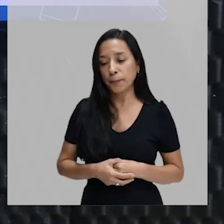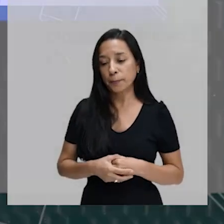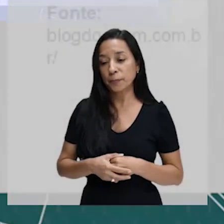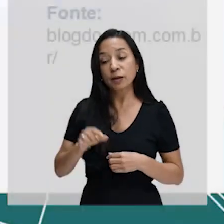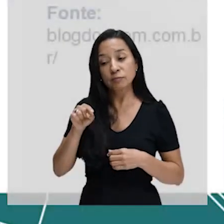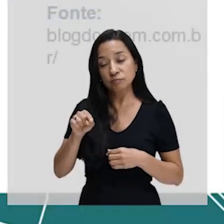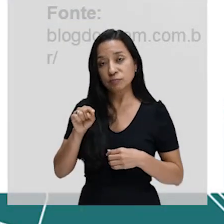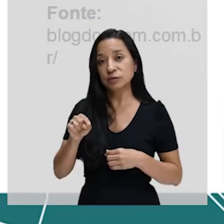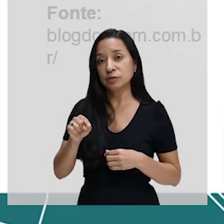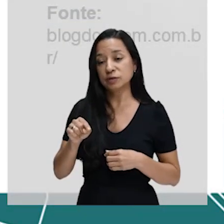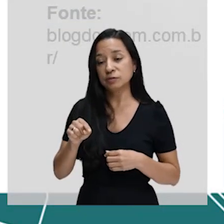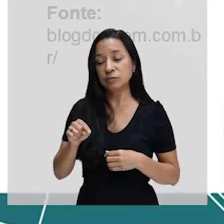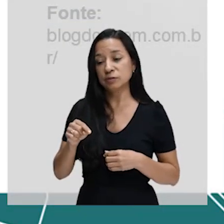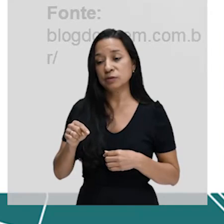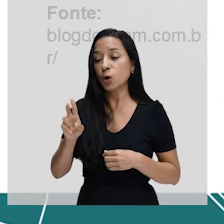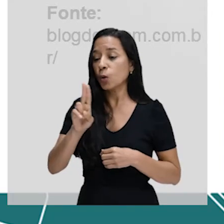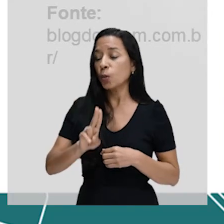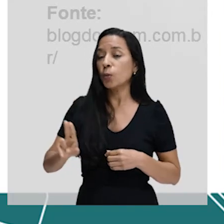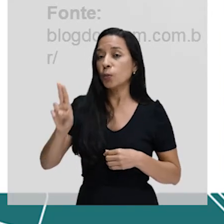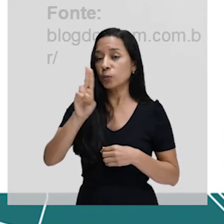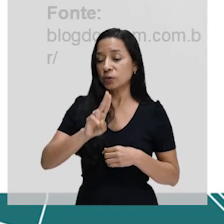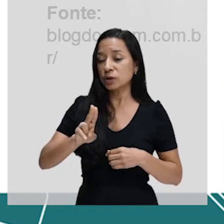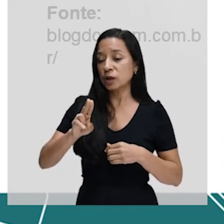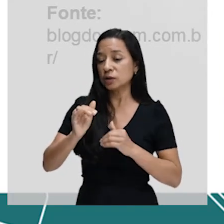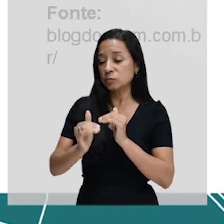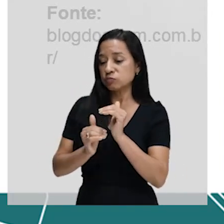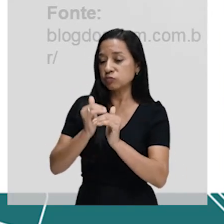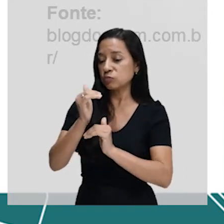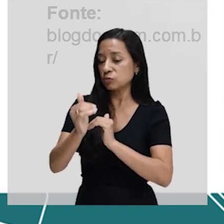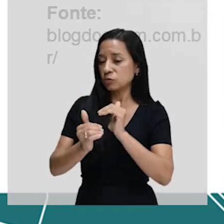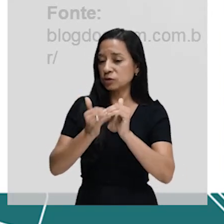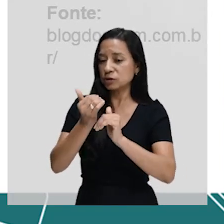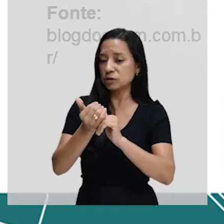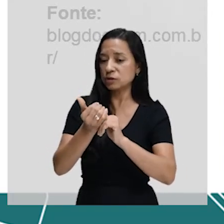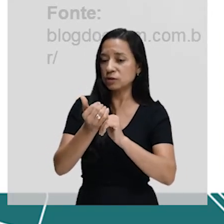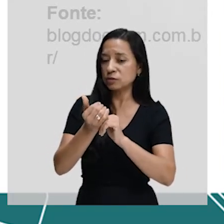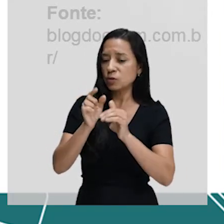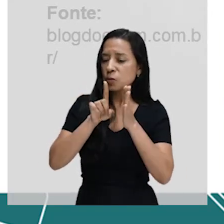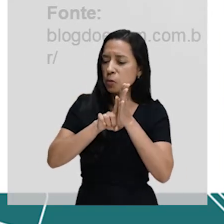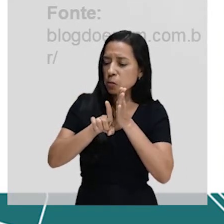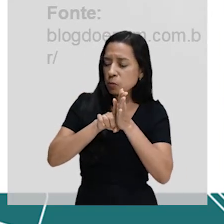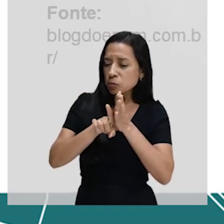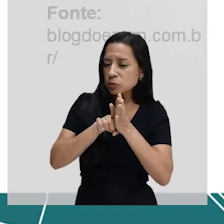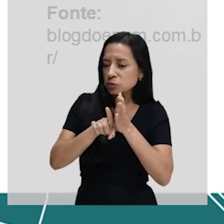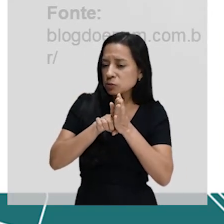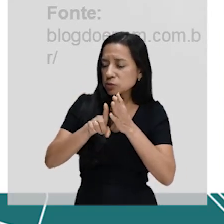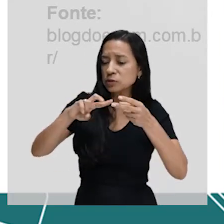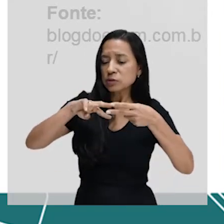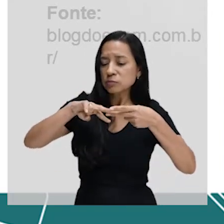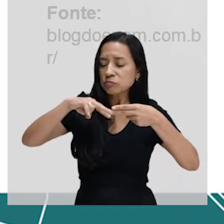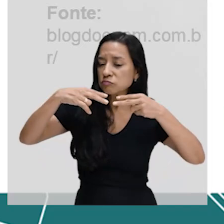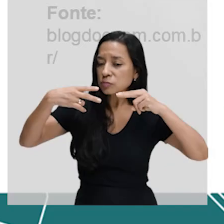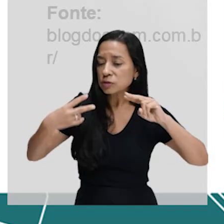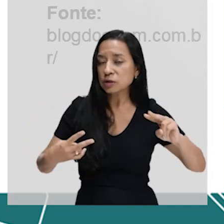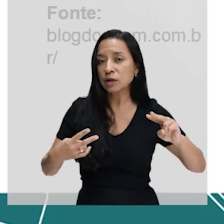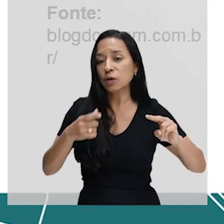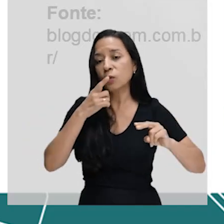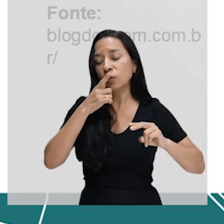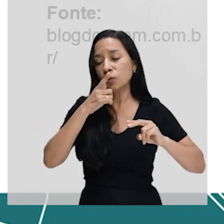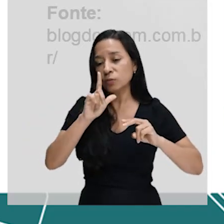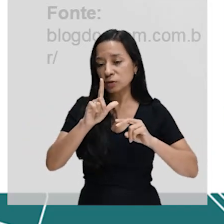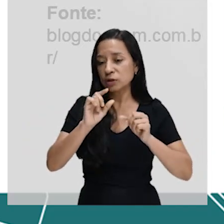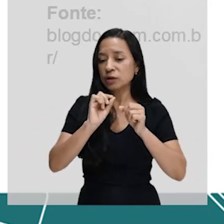de restrição, elas são muito úteis para o processo de reconhecimento de DNA. Você consegue promover